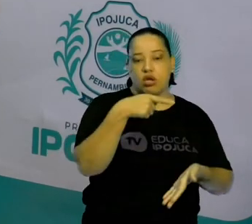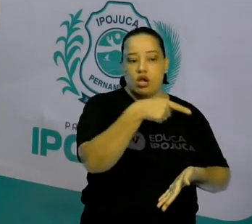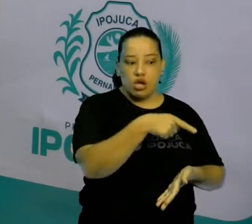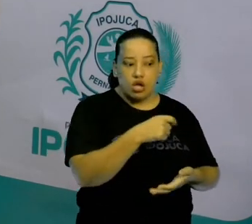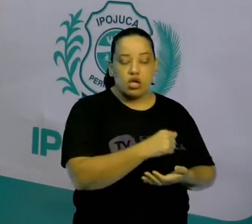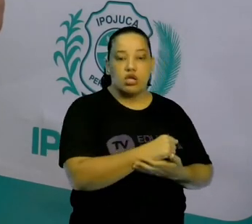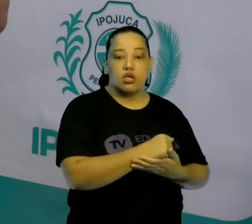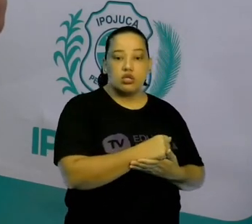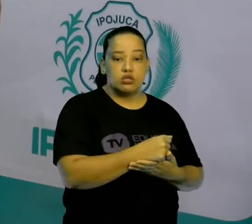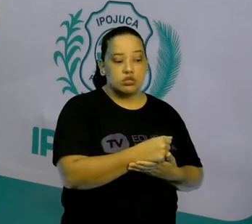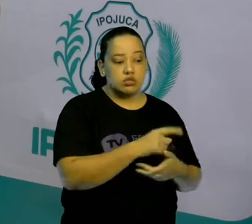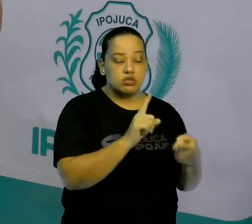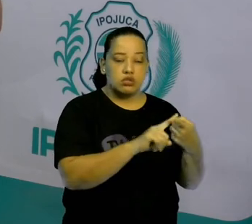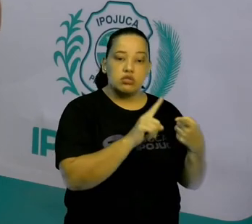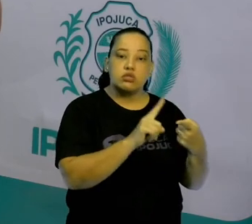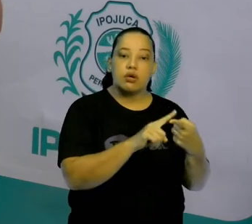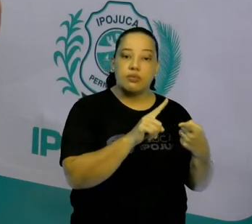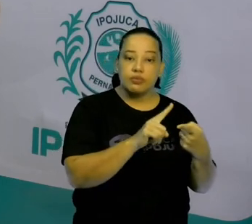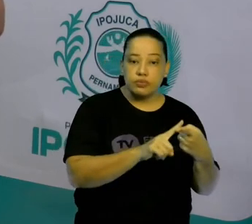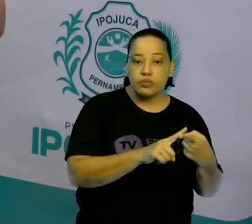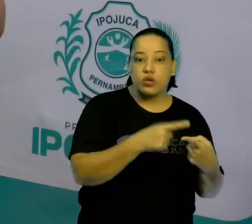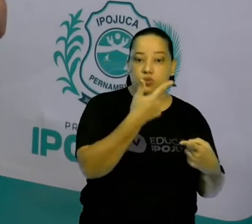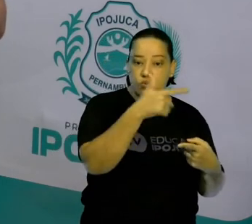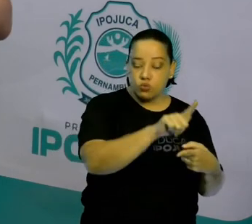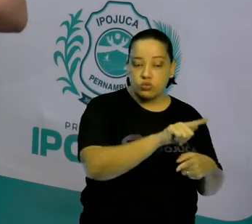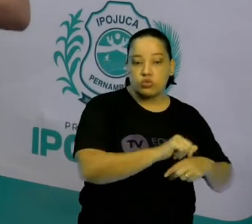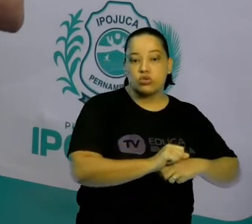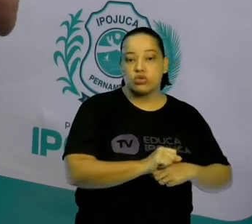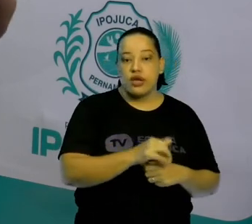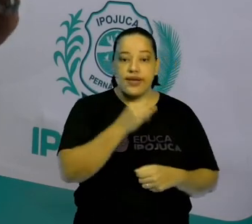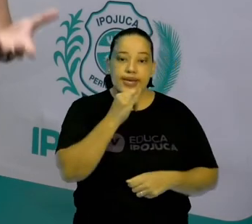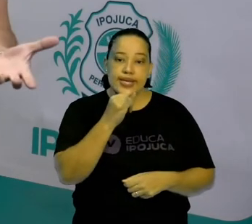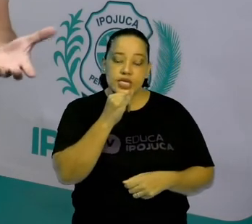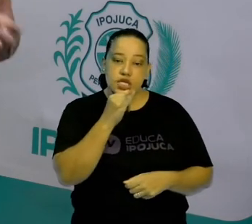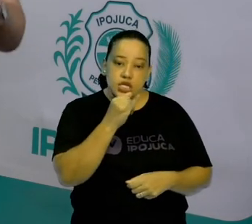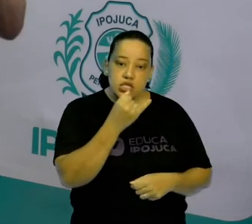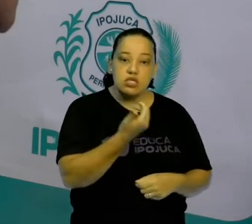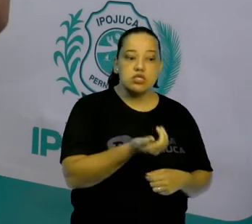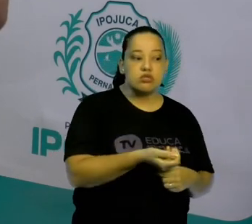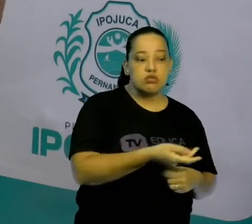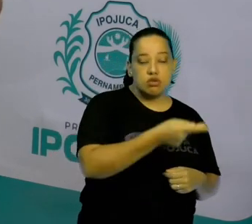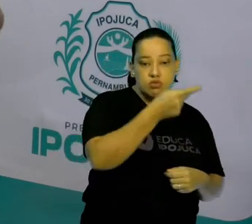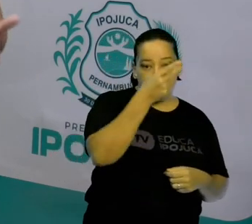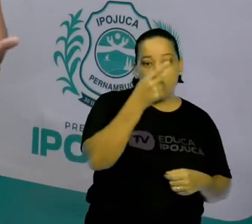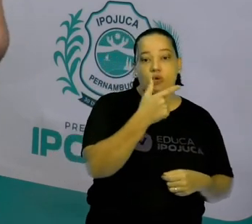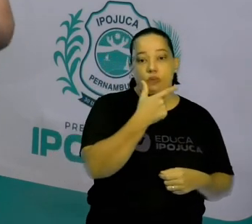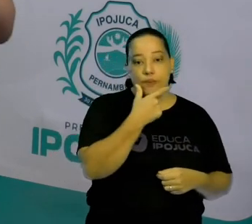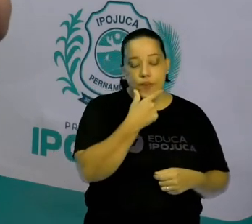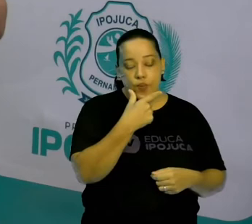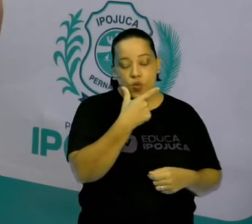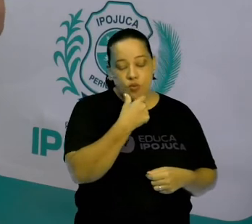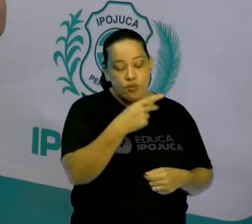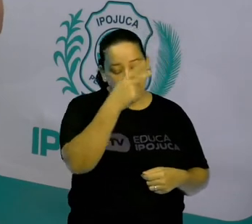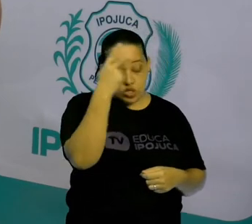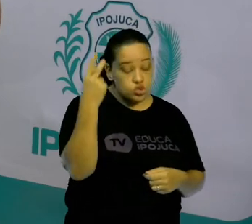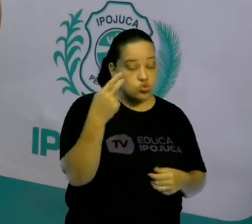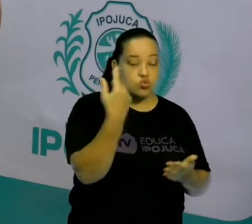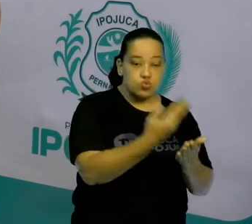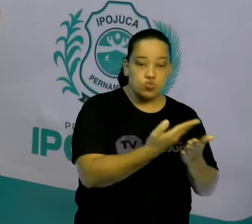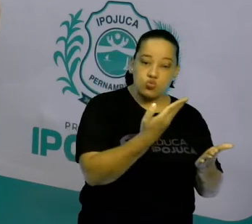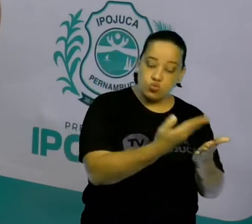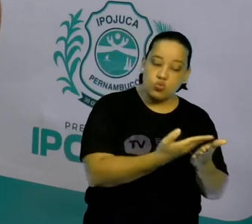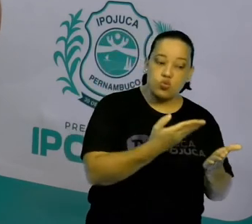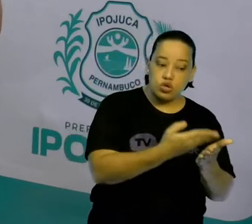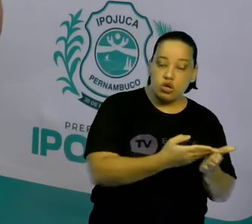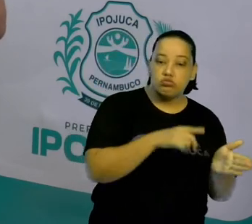fontes como, por exemplo, a Arqueologia, fontes da Arqueologia, também seriam utilizadas para escrever